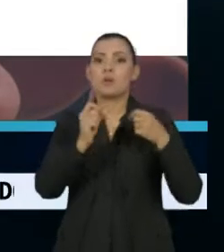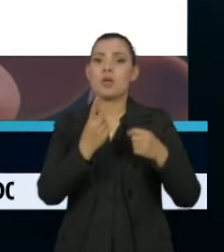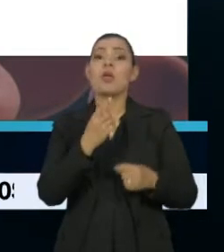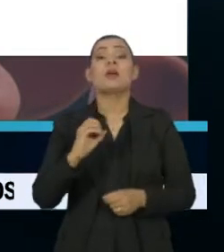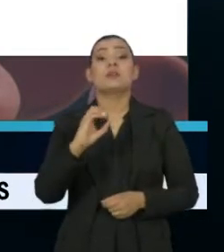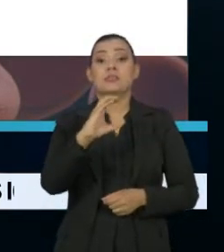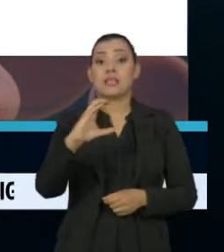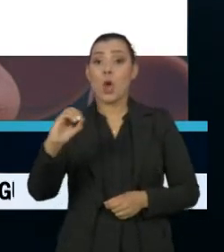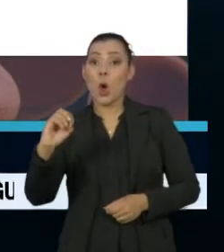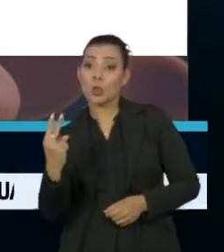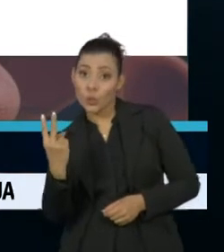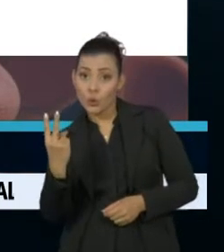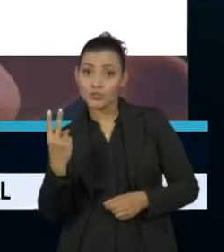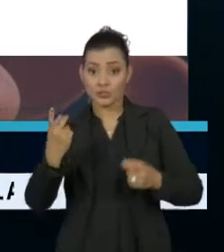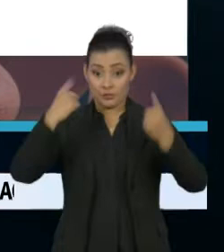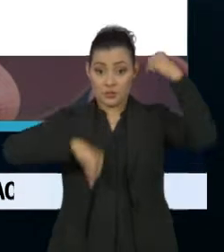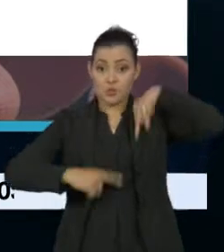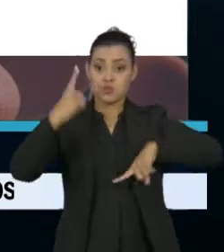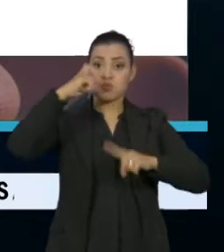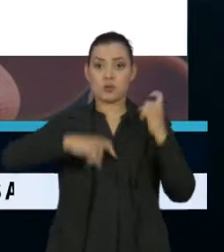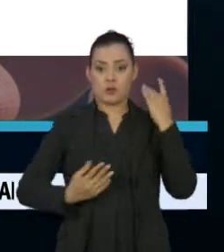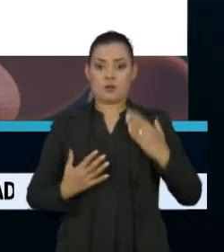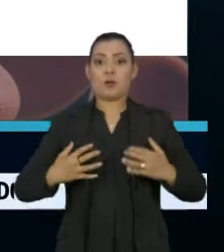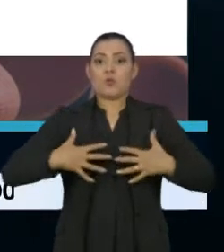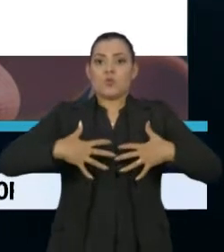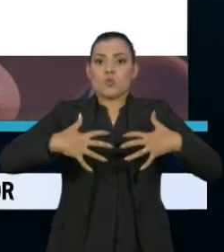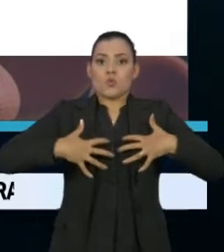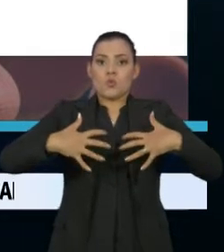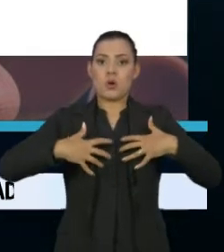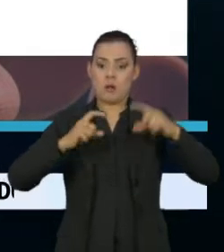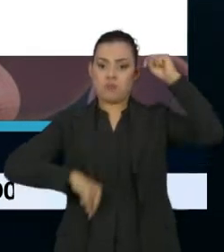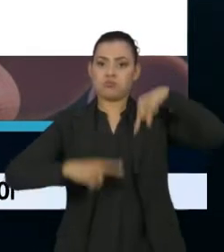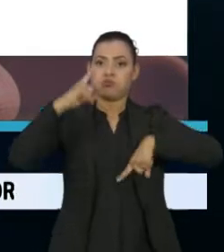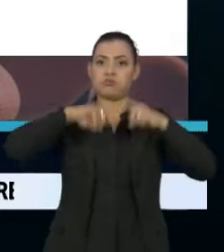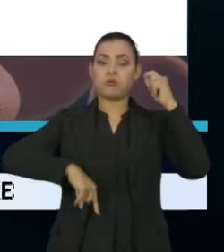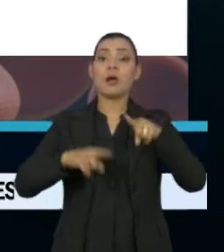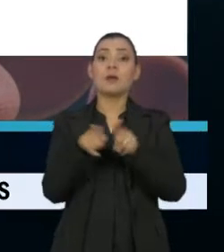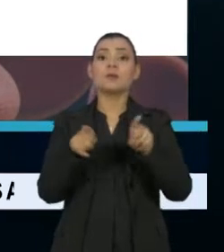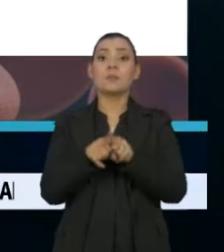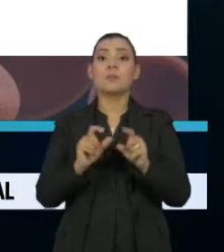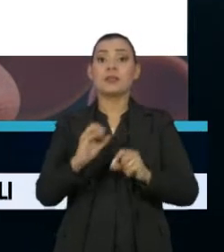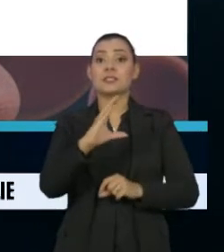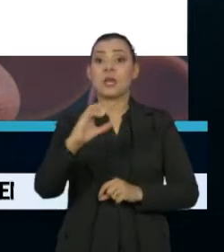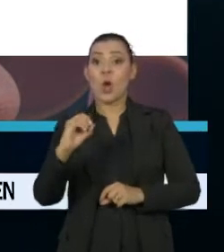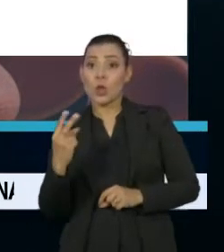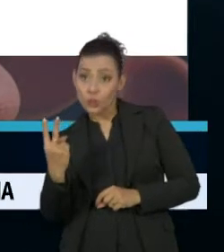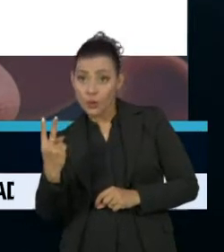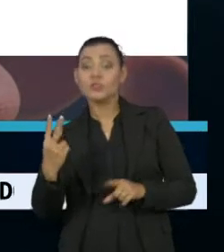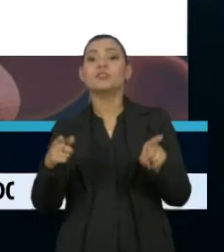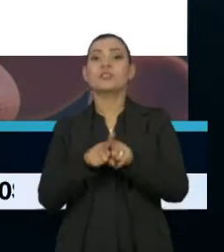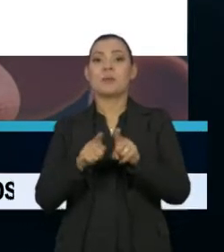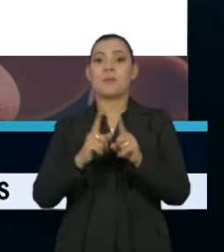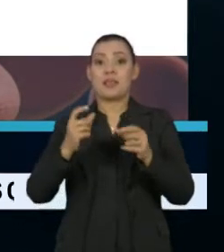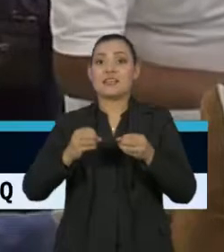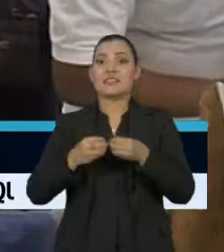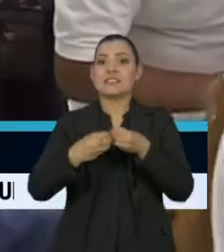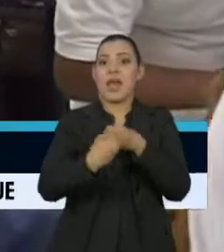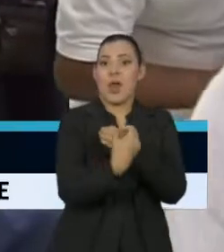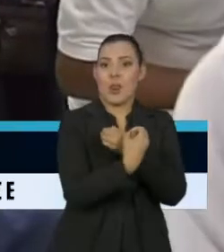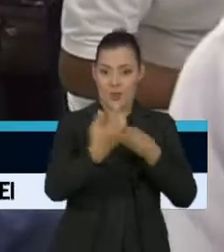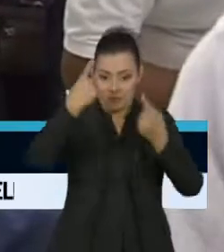oxigênio dos pulmões para os tecidos e pela retirada de parte do gás carbônico produzido pelas células.